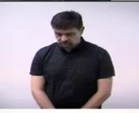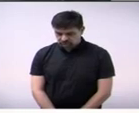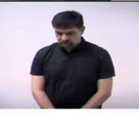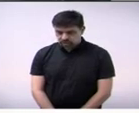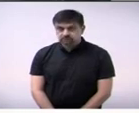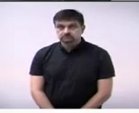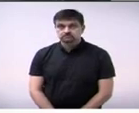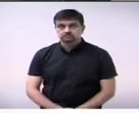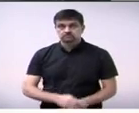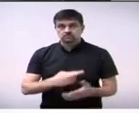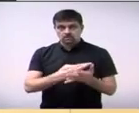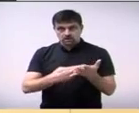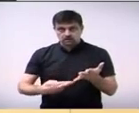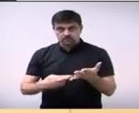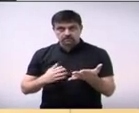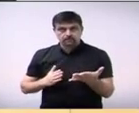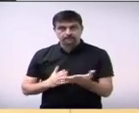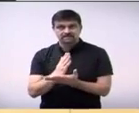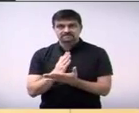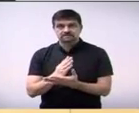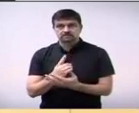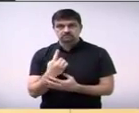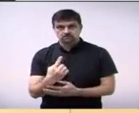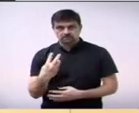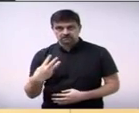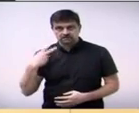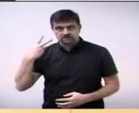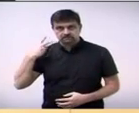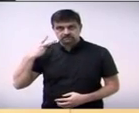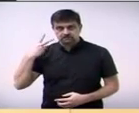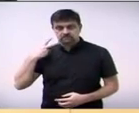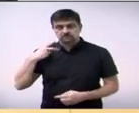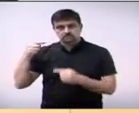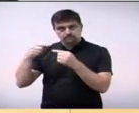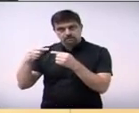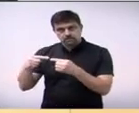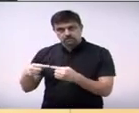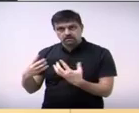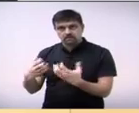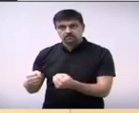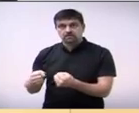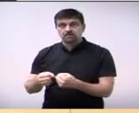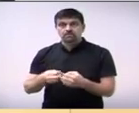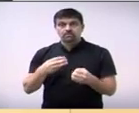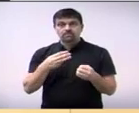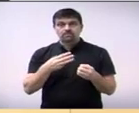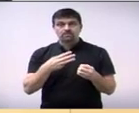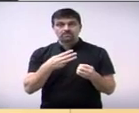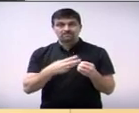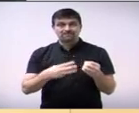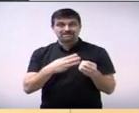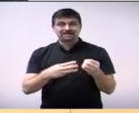Os requerimentos foram aprovados por três votos favoráveis, com a ausência do vereador Marquinhos Fiorello.